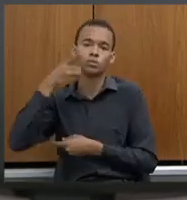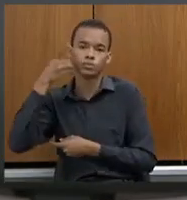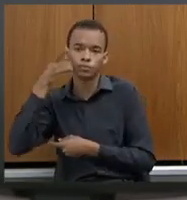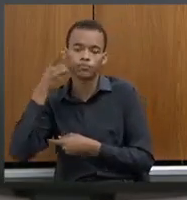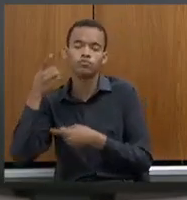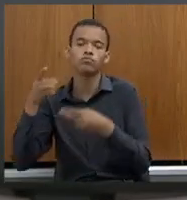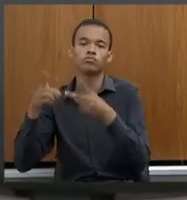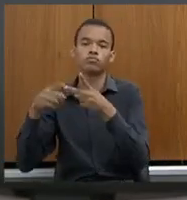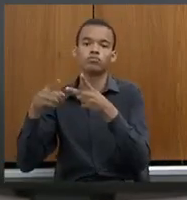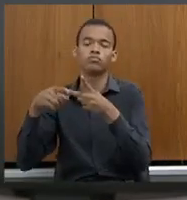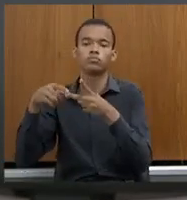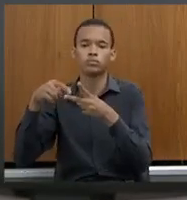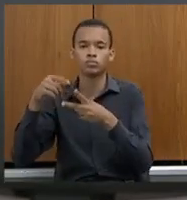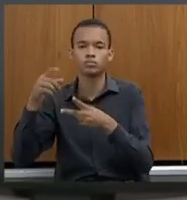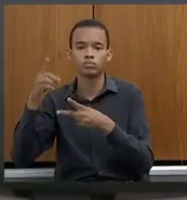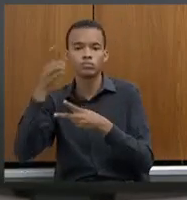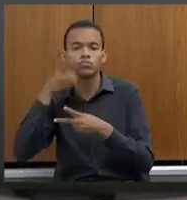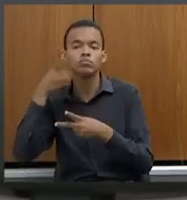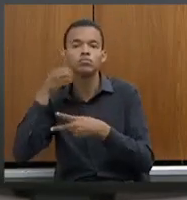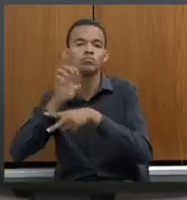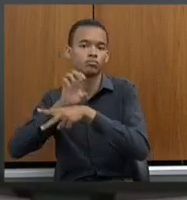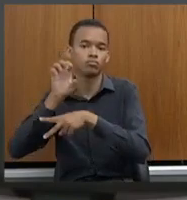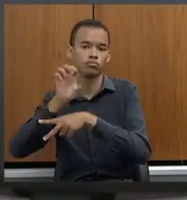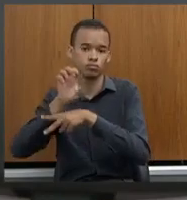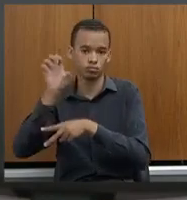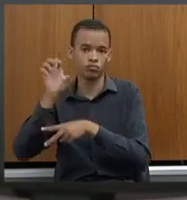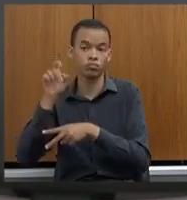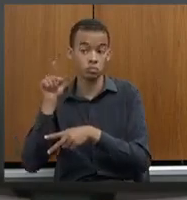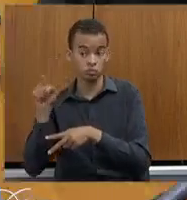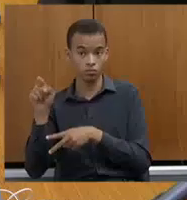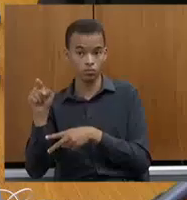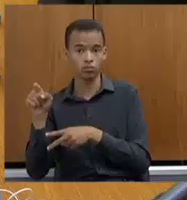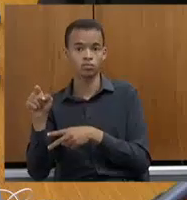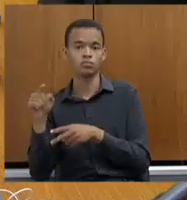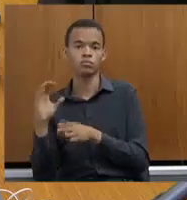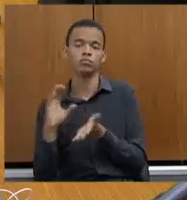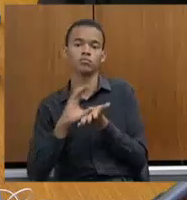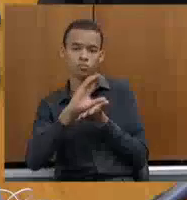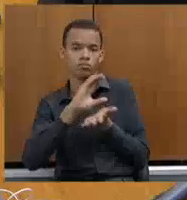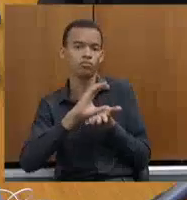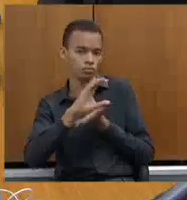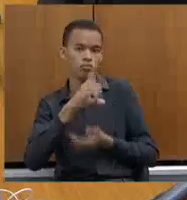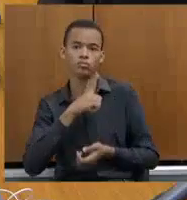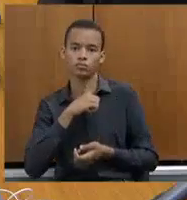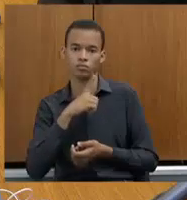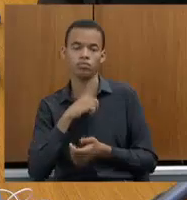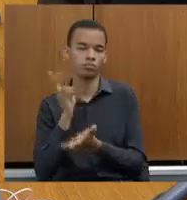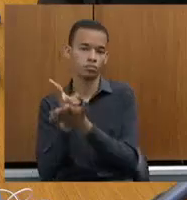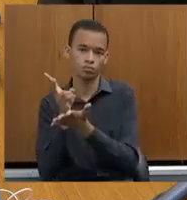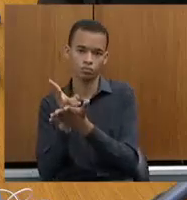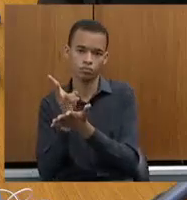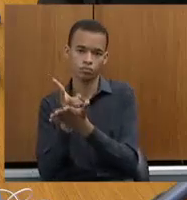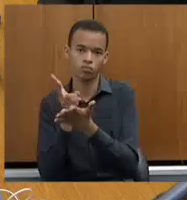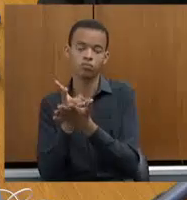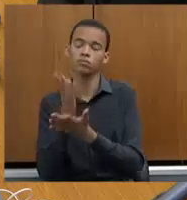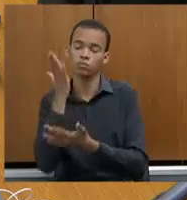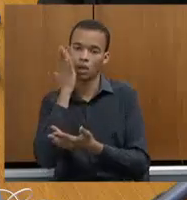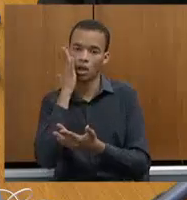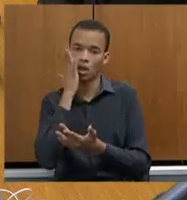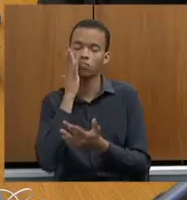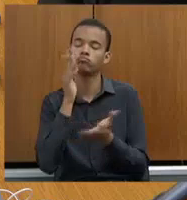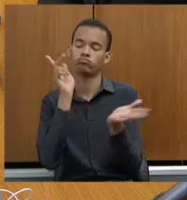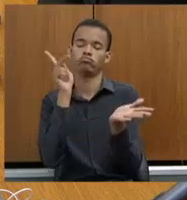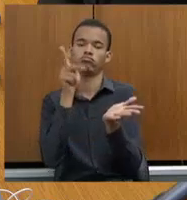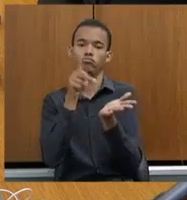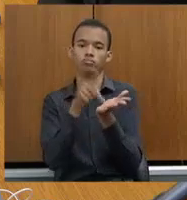e deputadas estaduais, não tem faltado destinação de emenda. Isso é fato. Isso é fato. Se o doutor